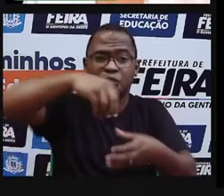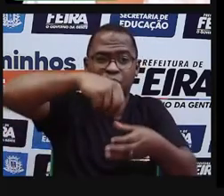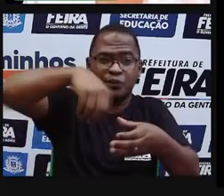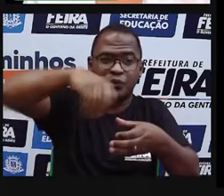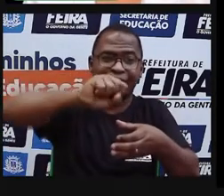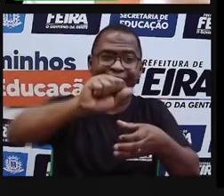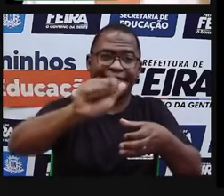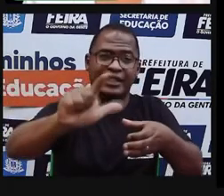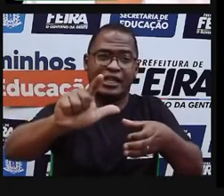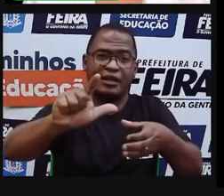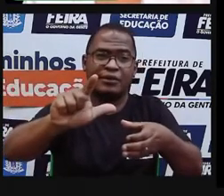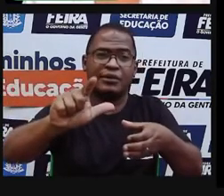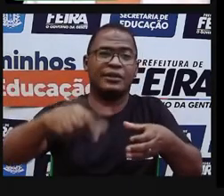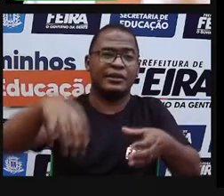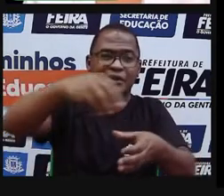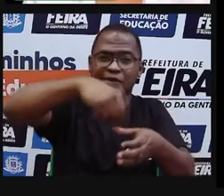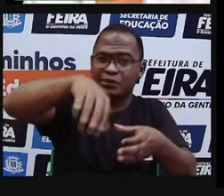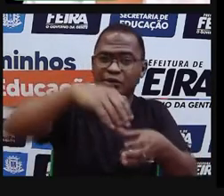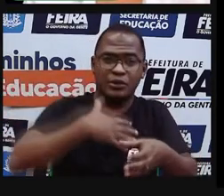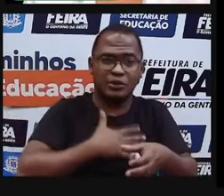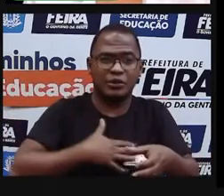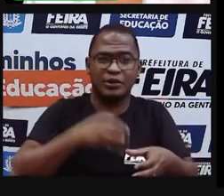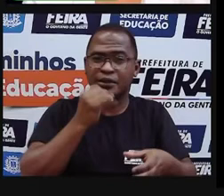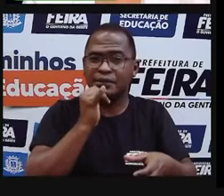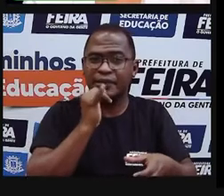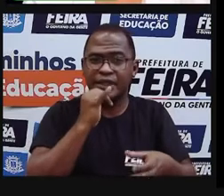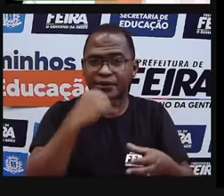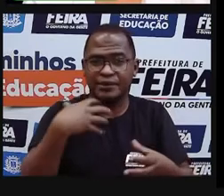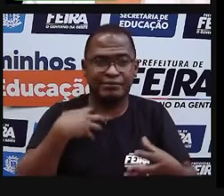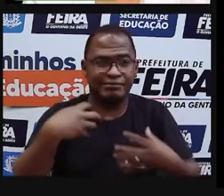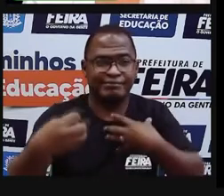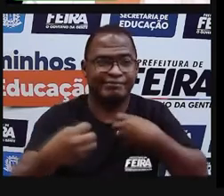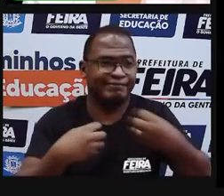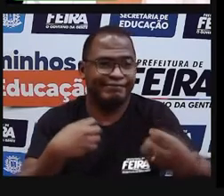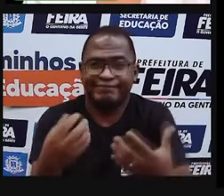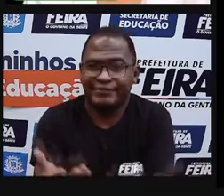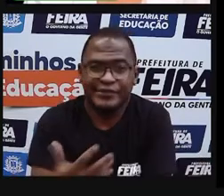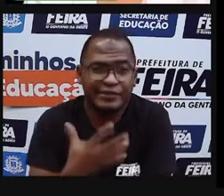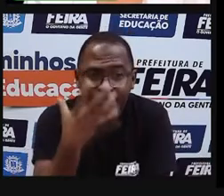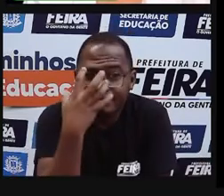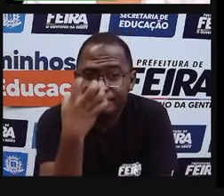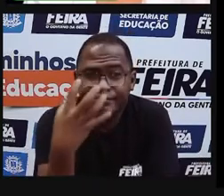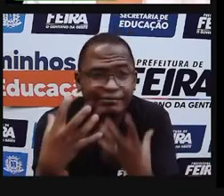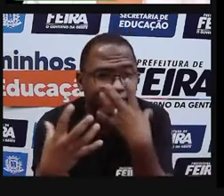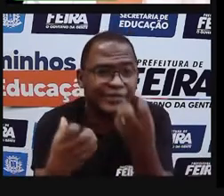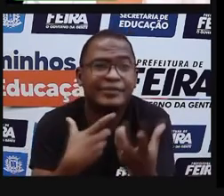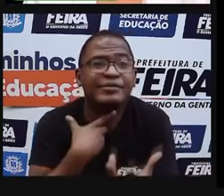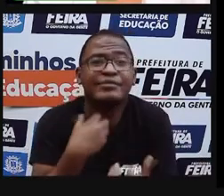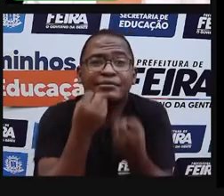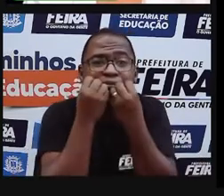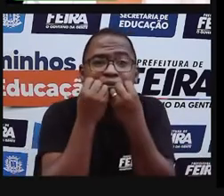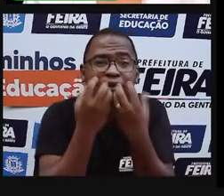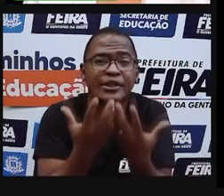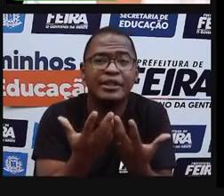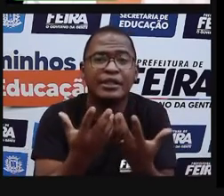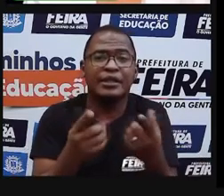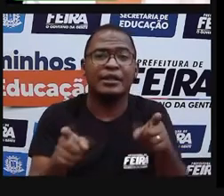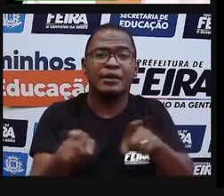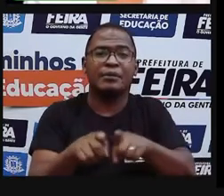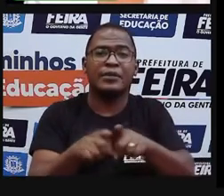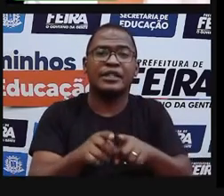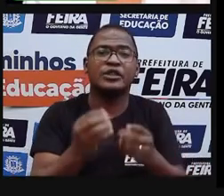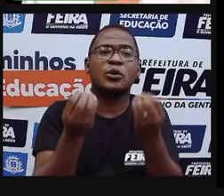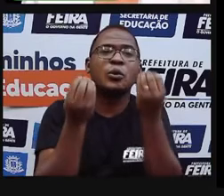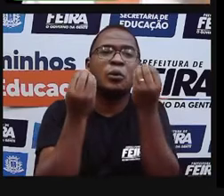destruir o nosso corpo. E a gente acha gostoso e a gente se alimenta deles. Mas a gente vai ver aqui, ó. Como isso afeta o nosso